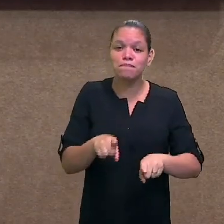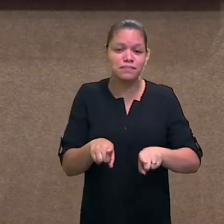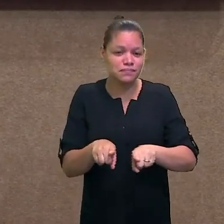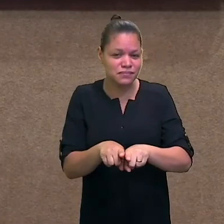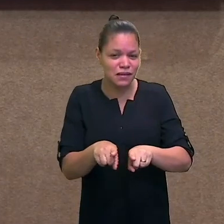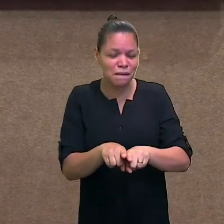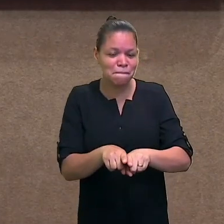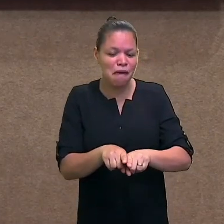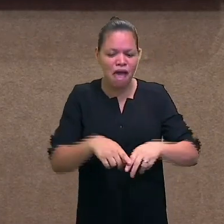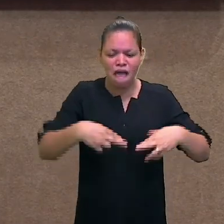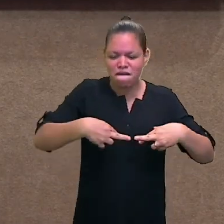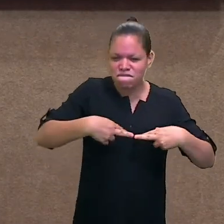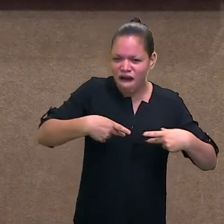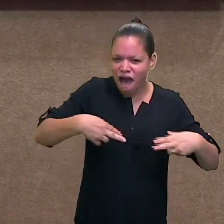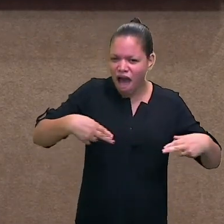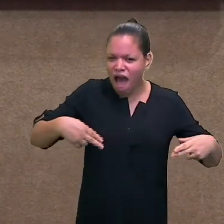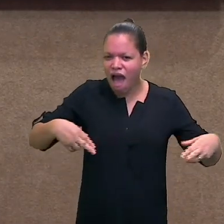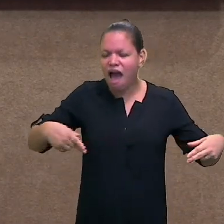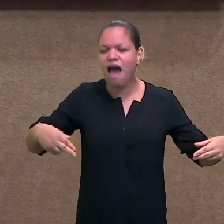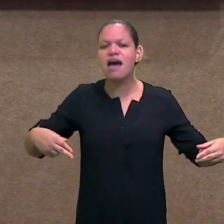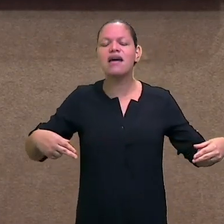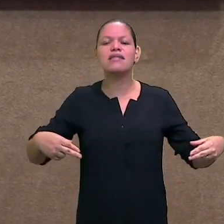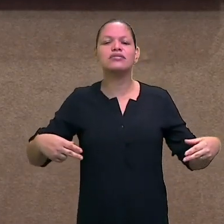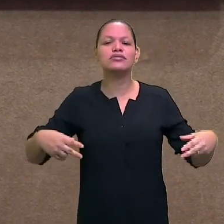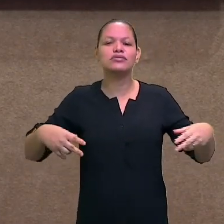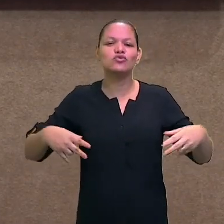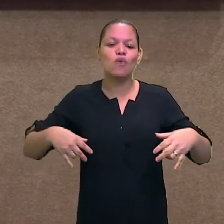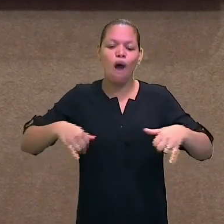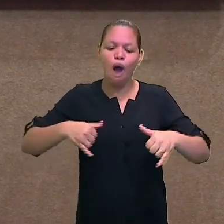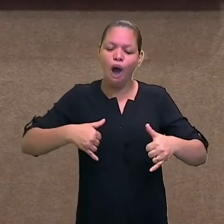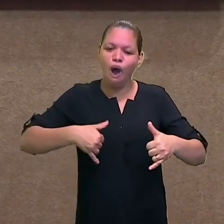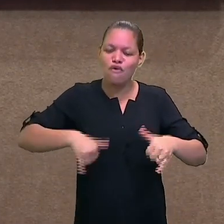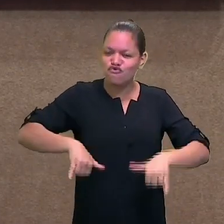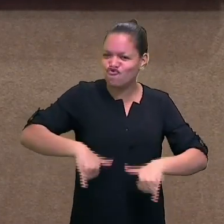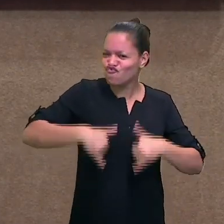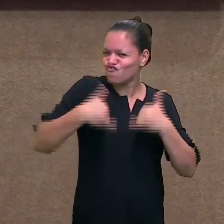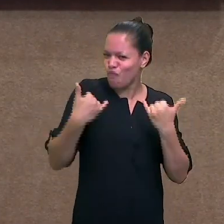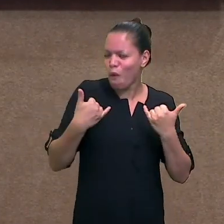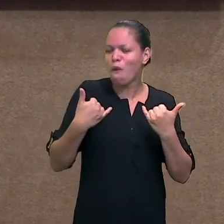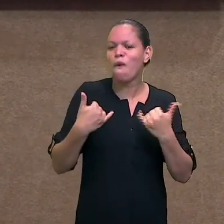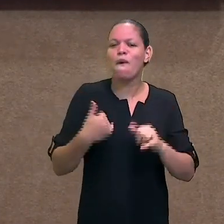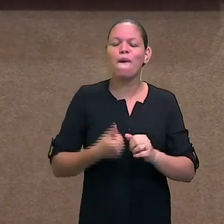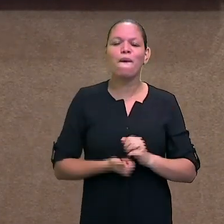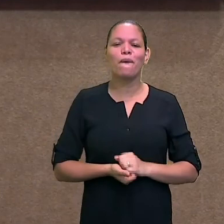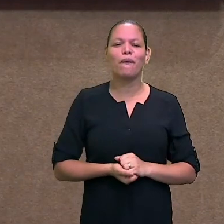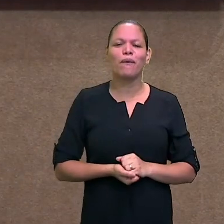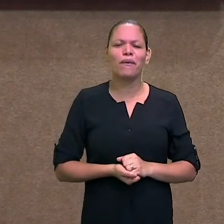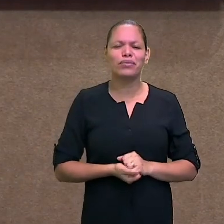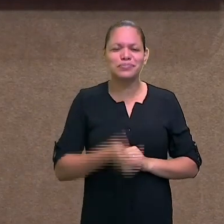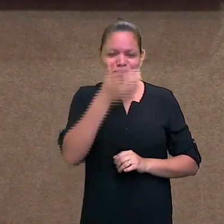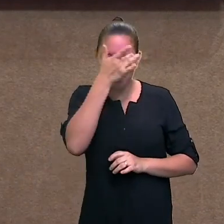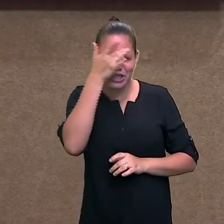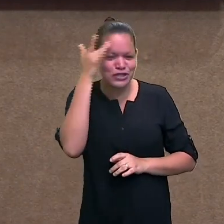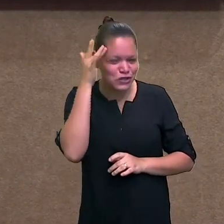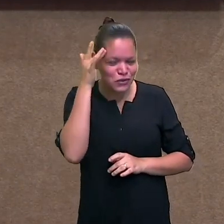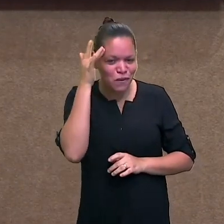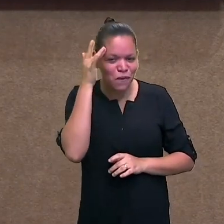falam a língua inglesa. Pode colocar isso dentro do seu perfil. E você vai observar que,